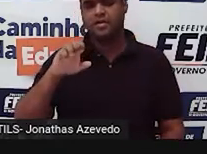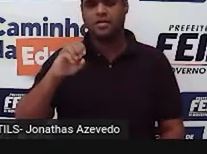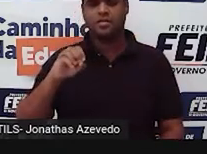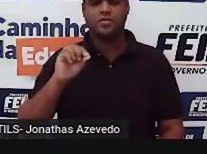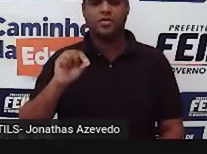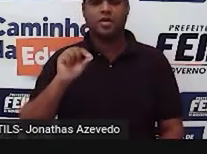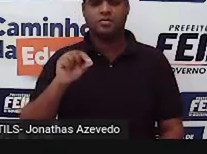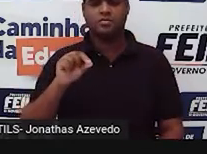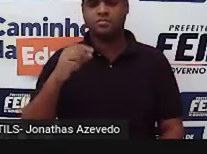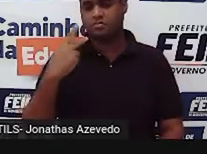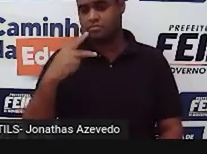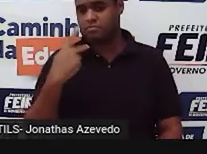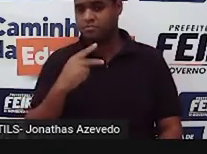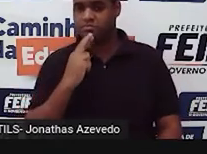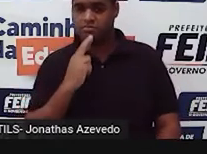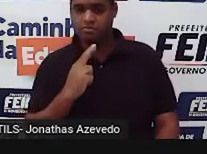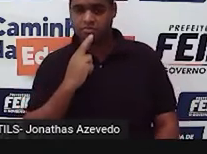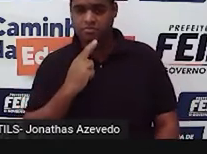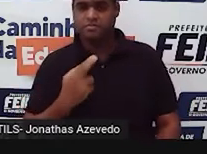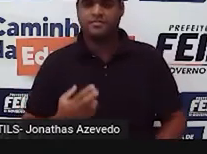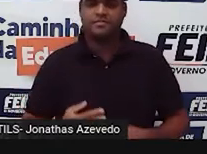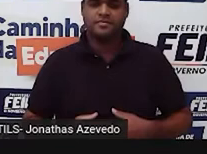Está contigo agora, tá bom?